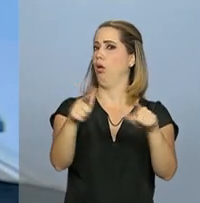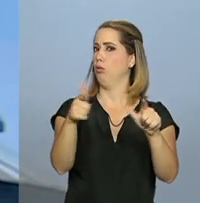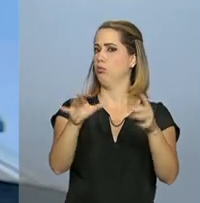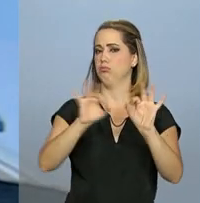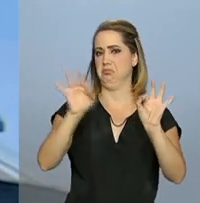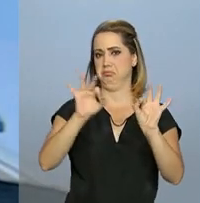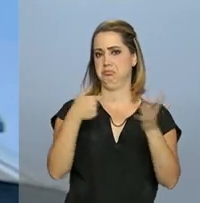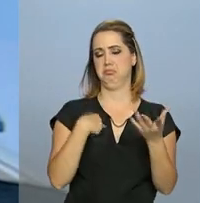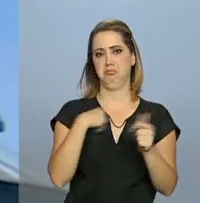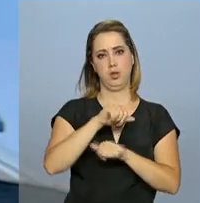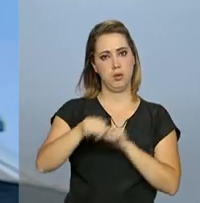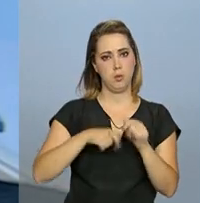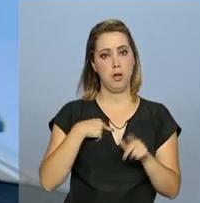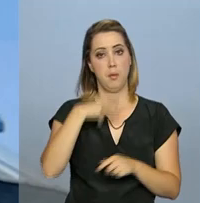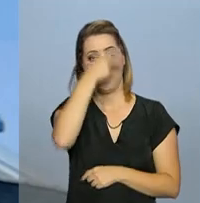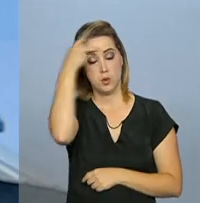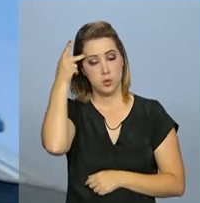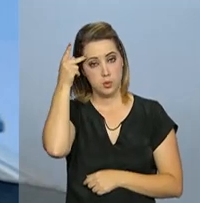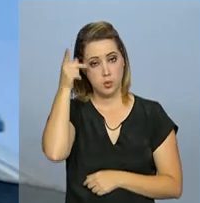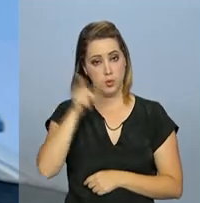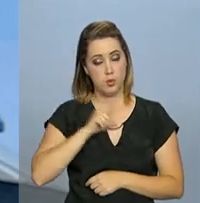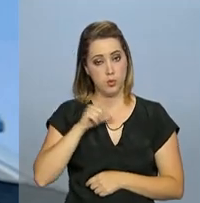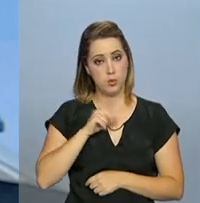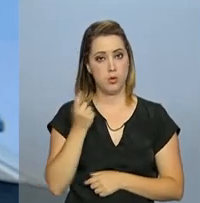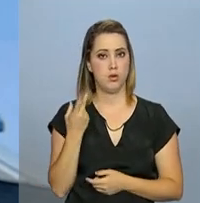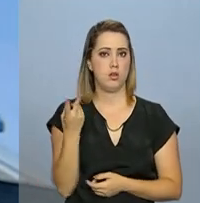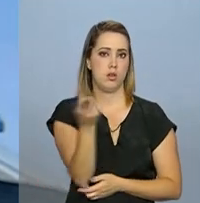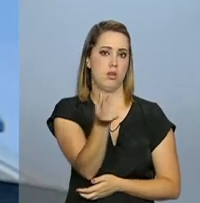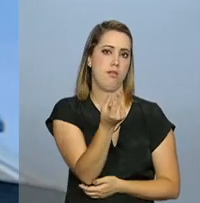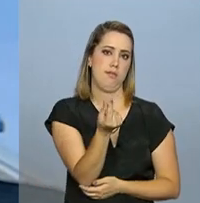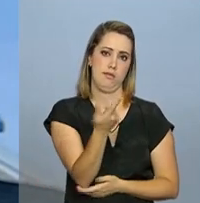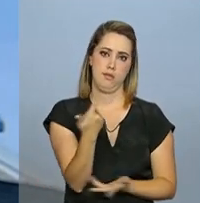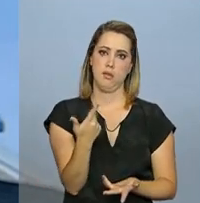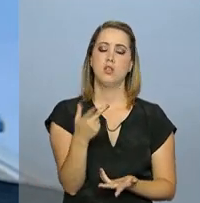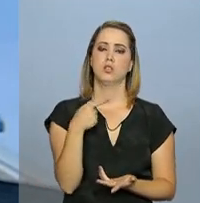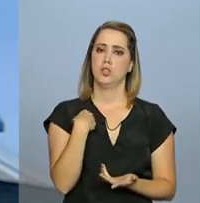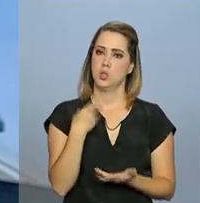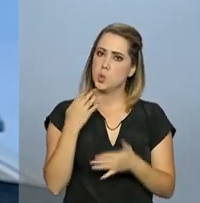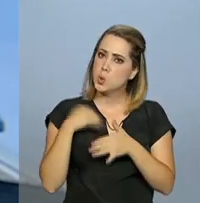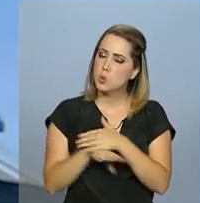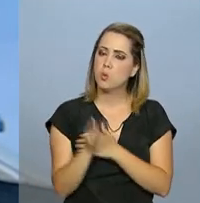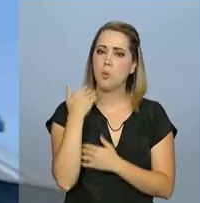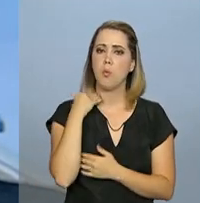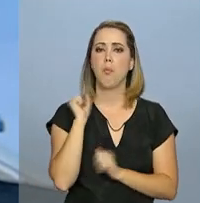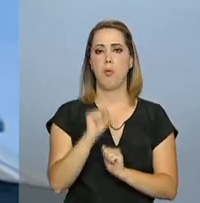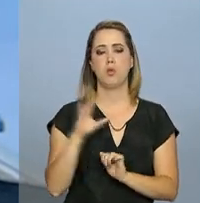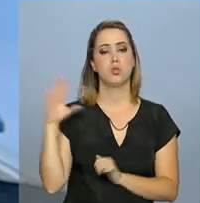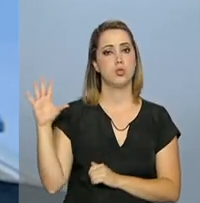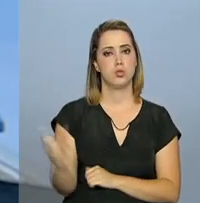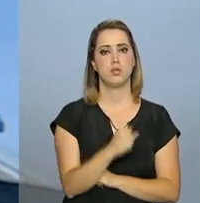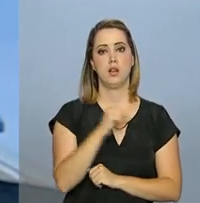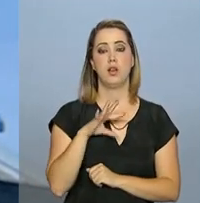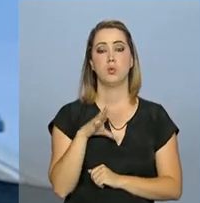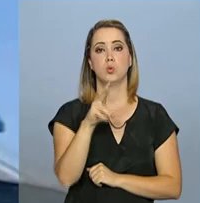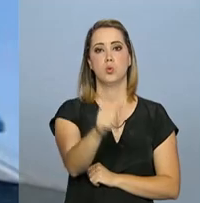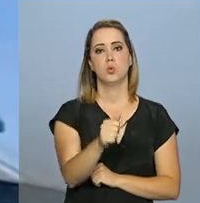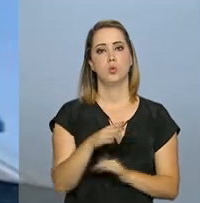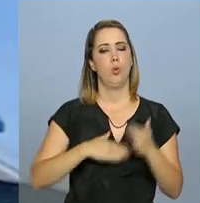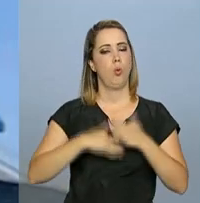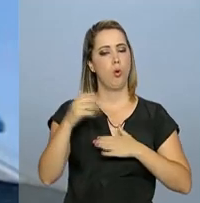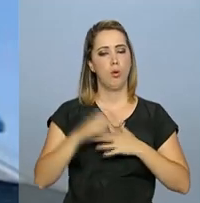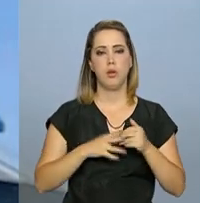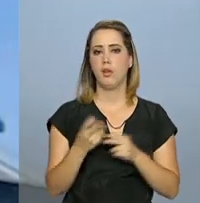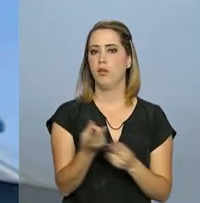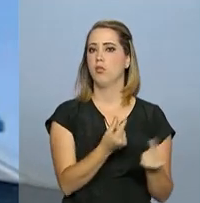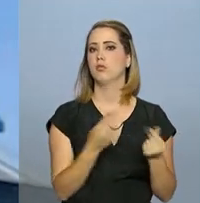modificação. Quem tiver fundo, dinheiro nas contas inativadas, vai sacá-las por inteiro, qualquer valor,